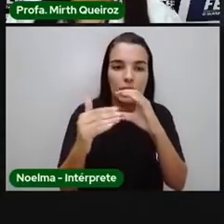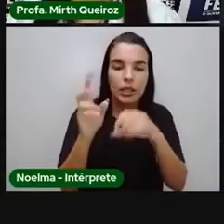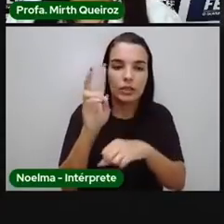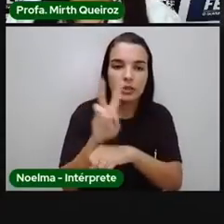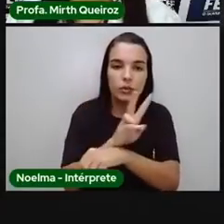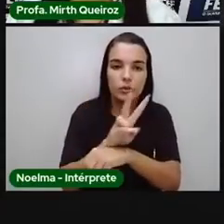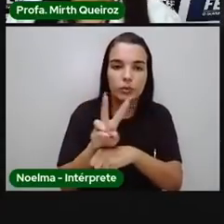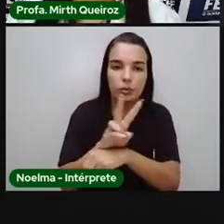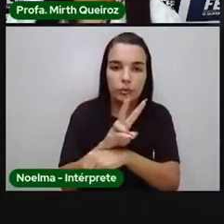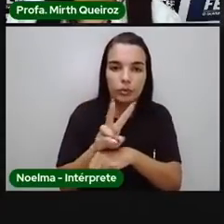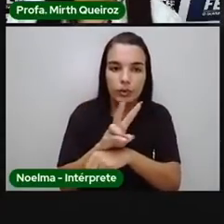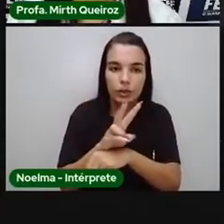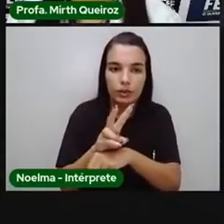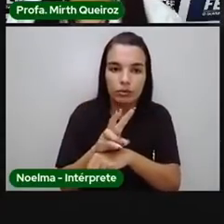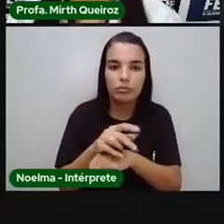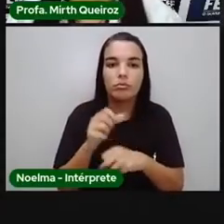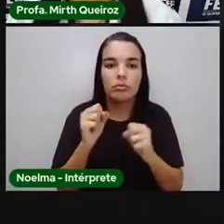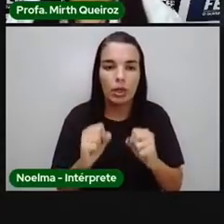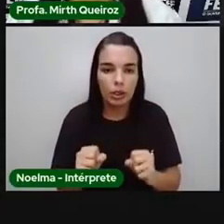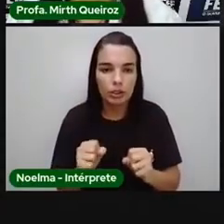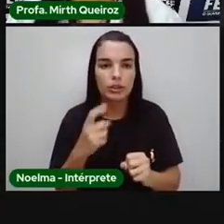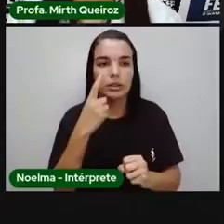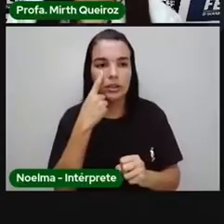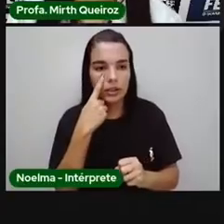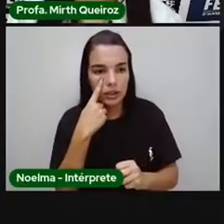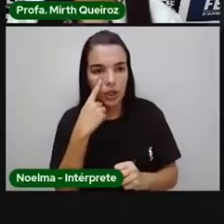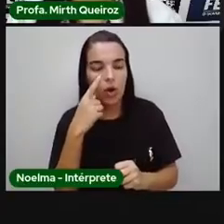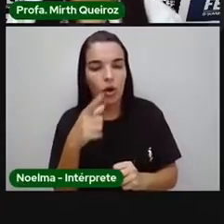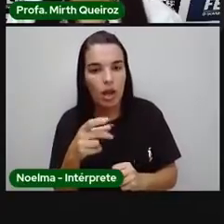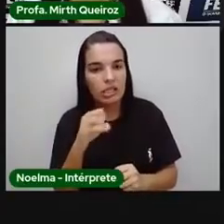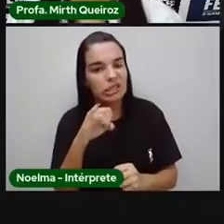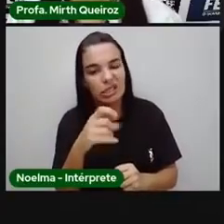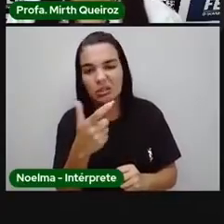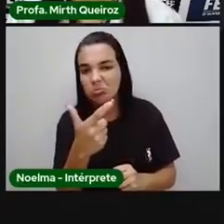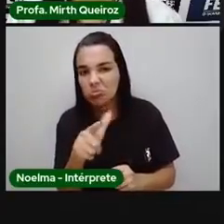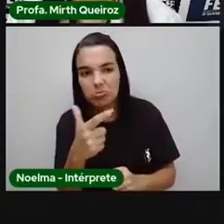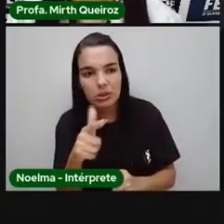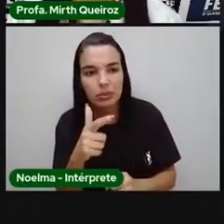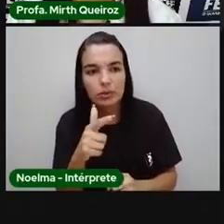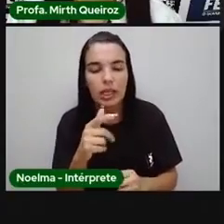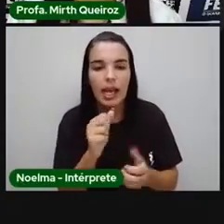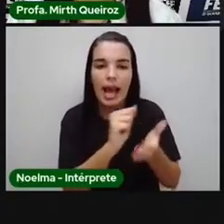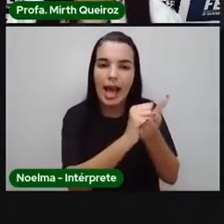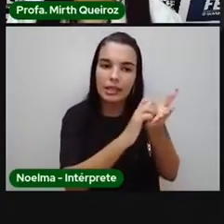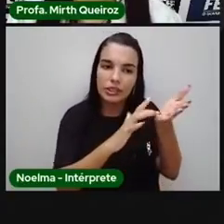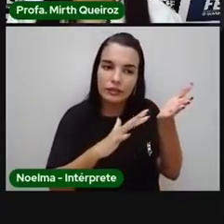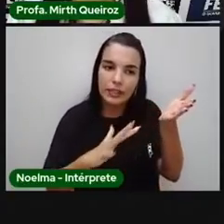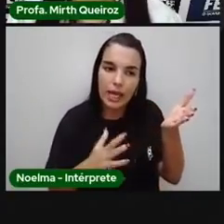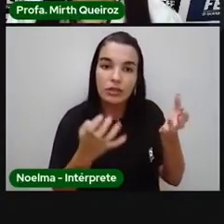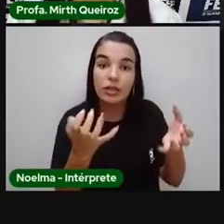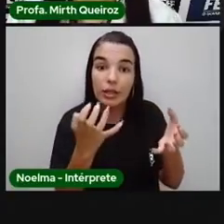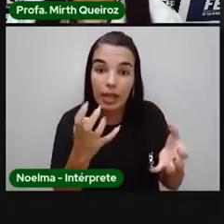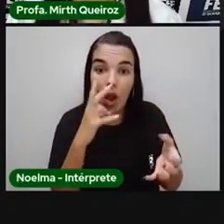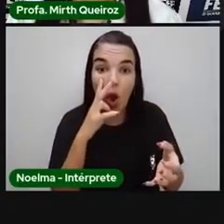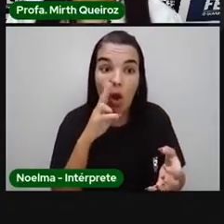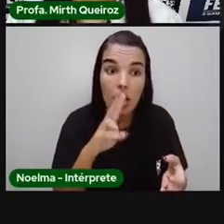não tenham pegado as atividades e queiram, de imediato, fazer,